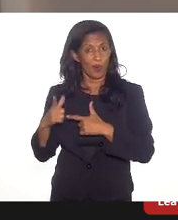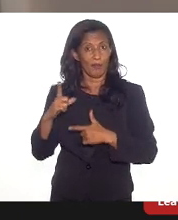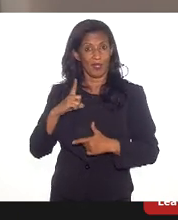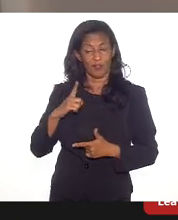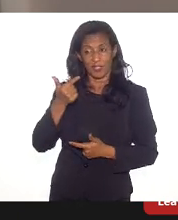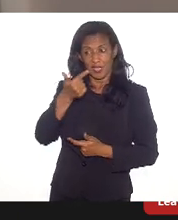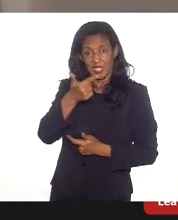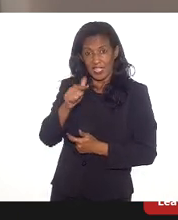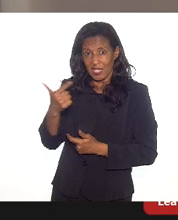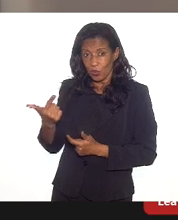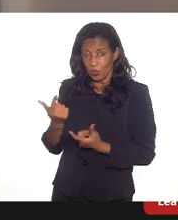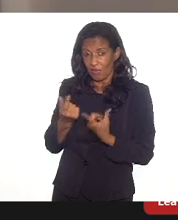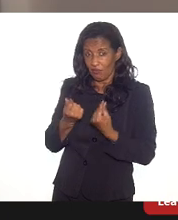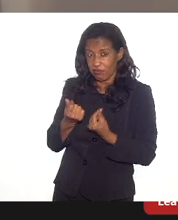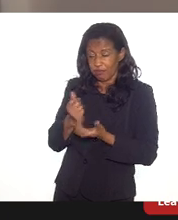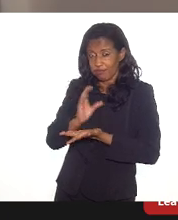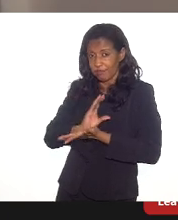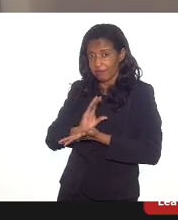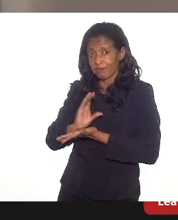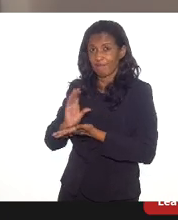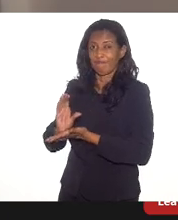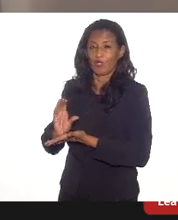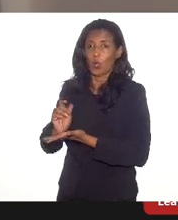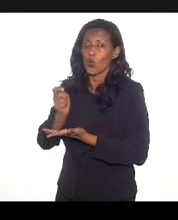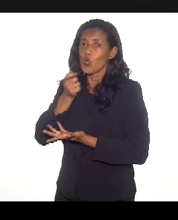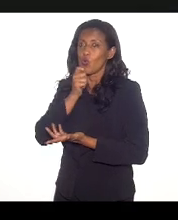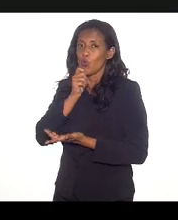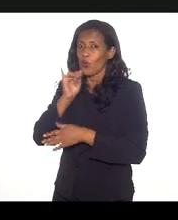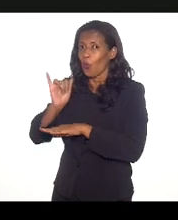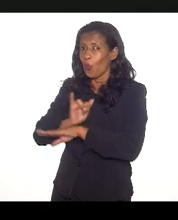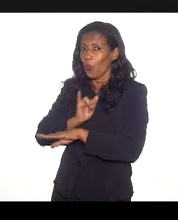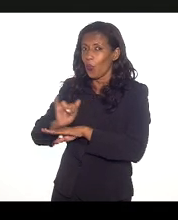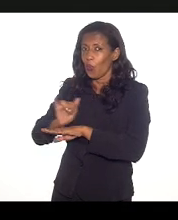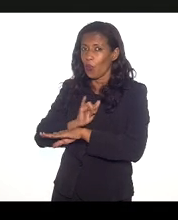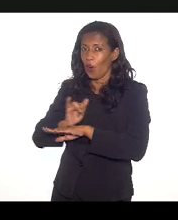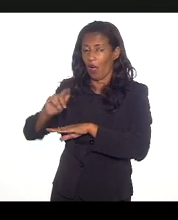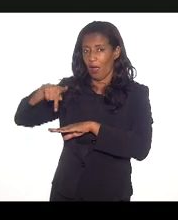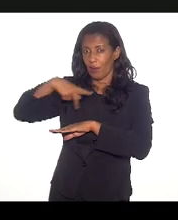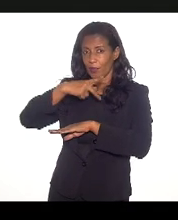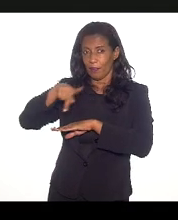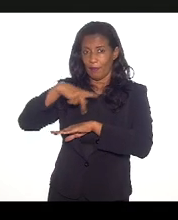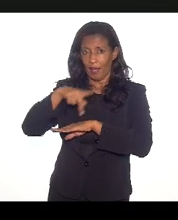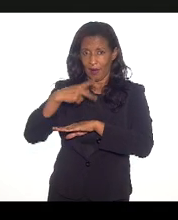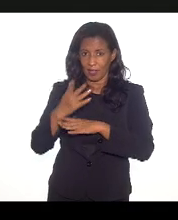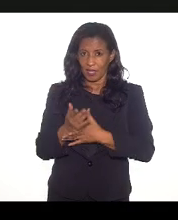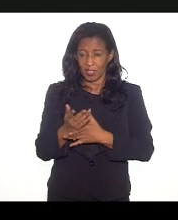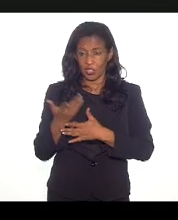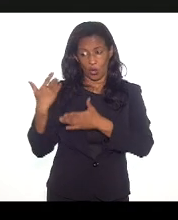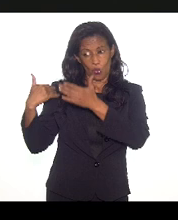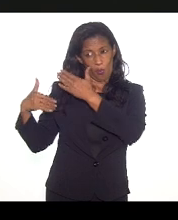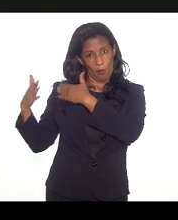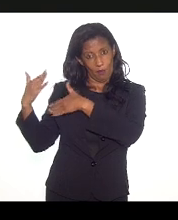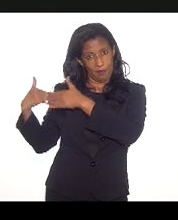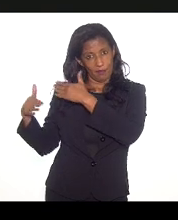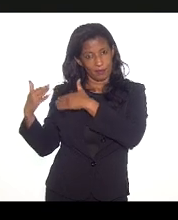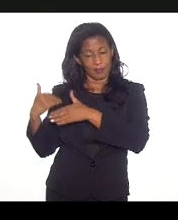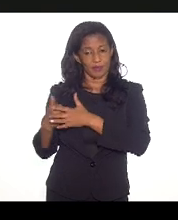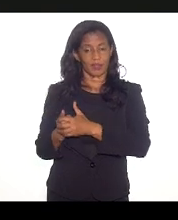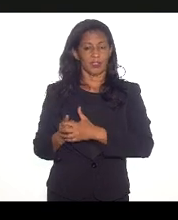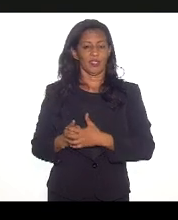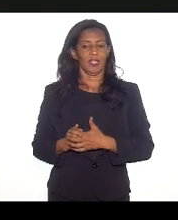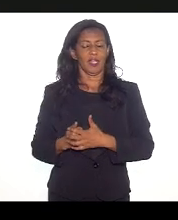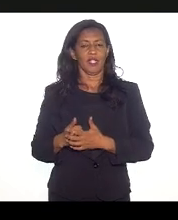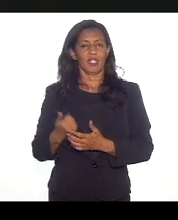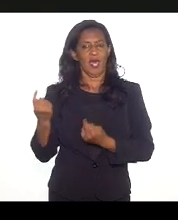não tem dinamismo econômico, não tem uma estratégia de país como você teve entre os anos 30 e 80, que a economia